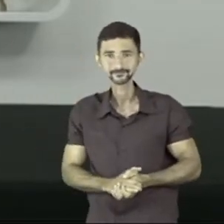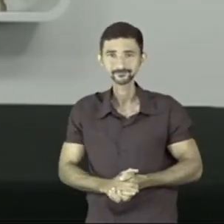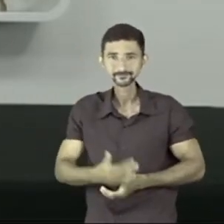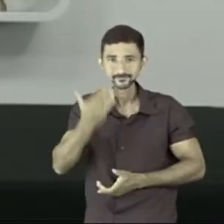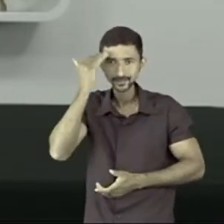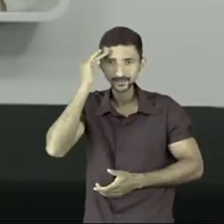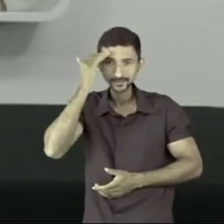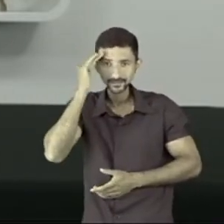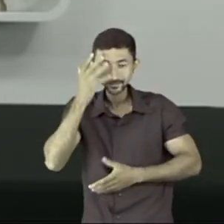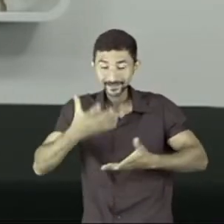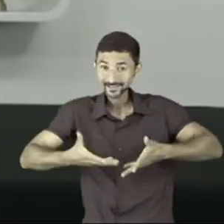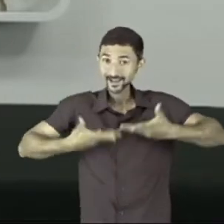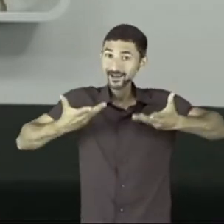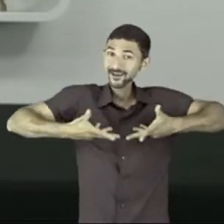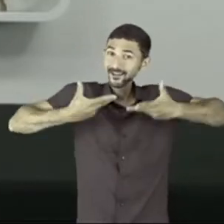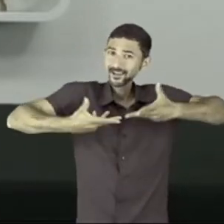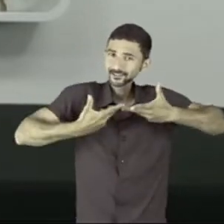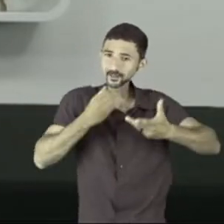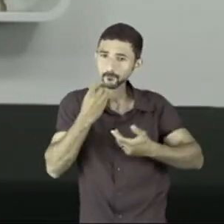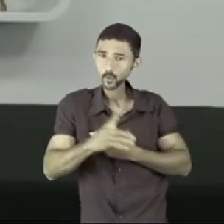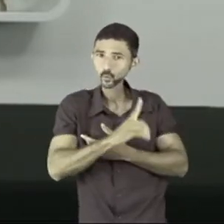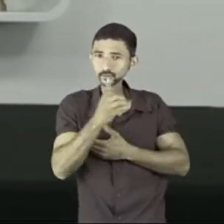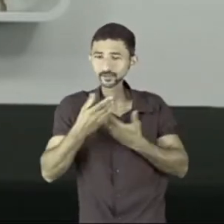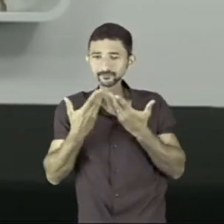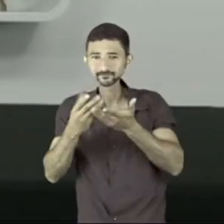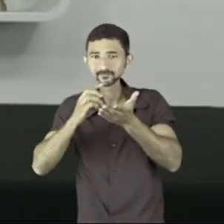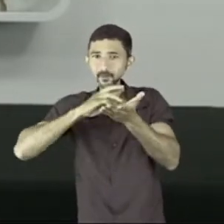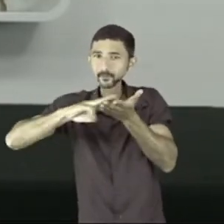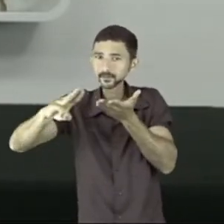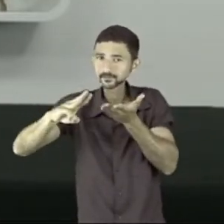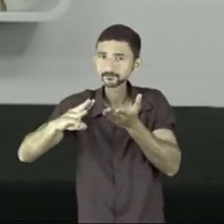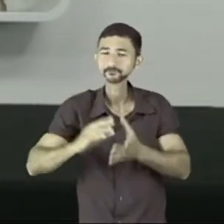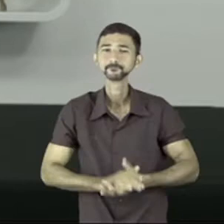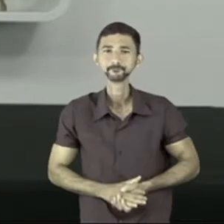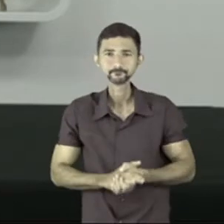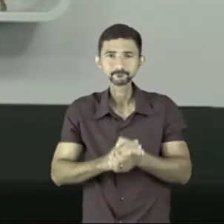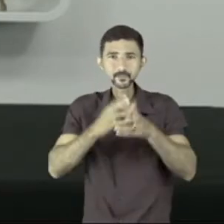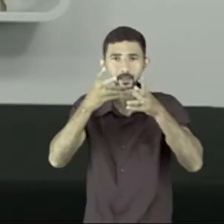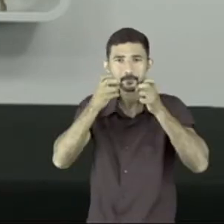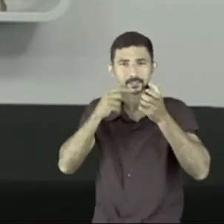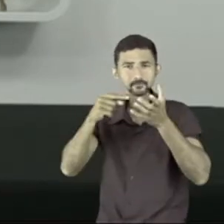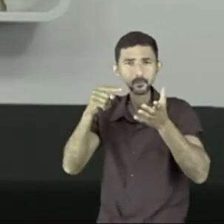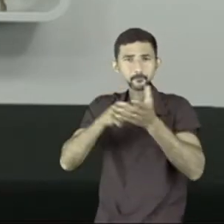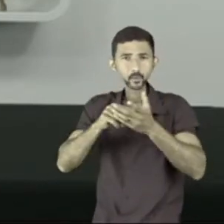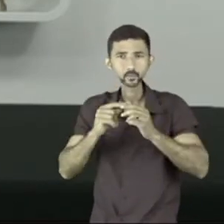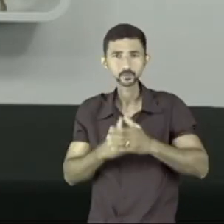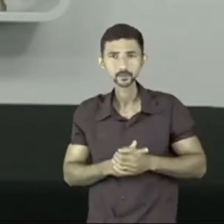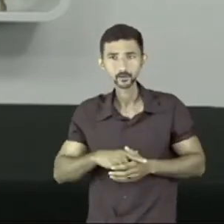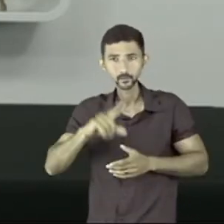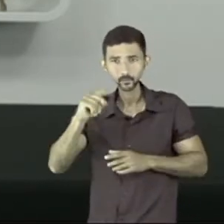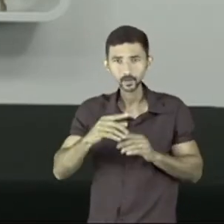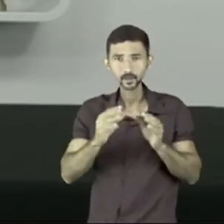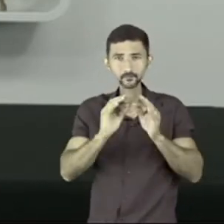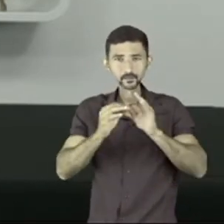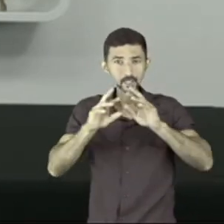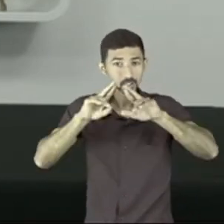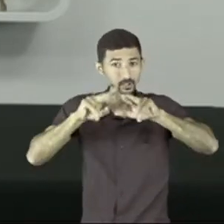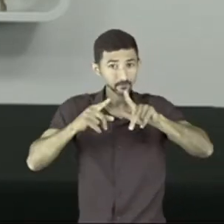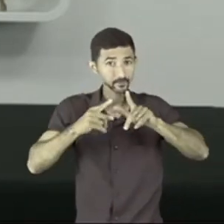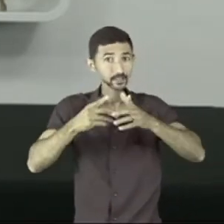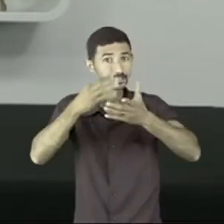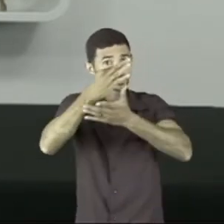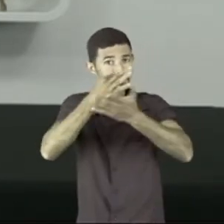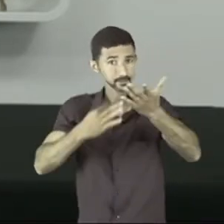gente entende que ela está entusiasmada com o bom dia que a gente deu para ela. Percebeu como a pontuação faz toda a